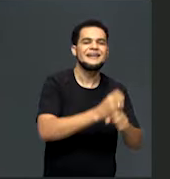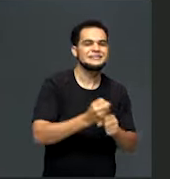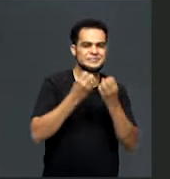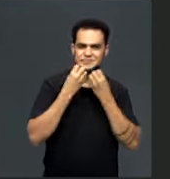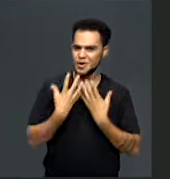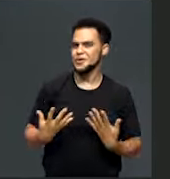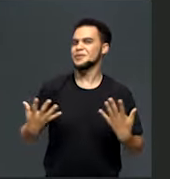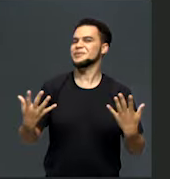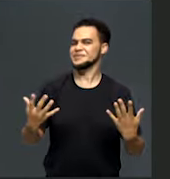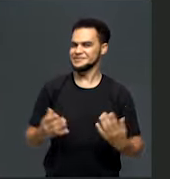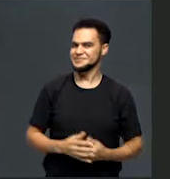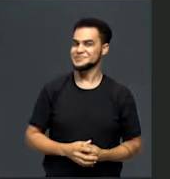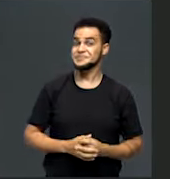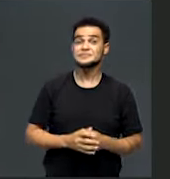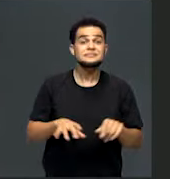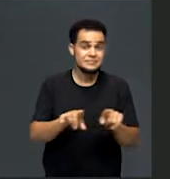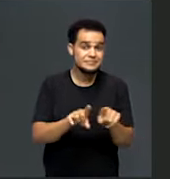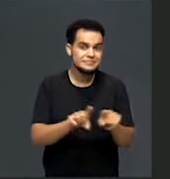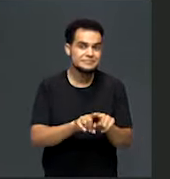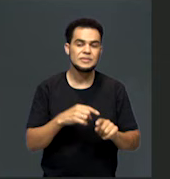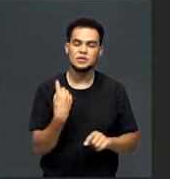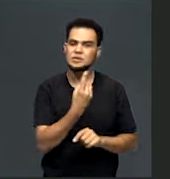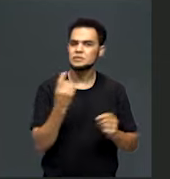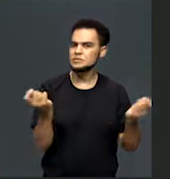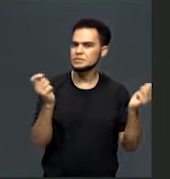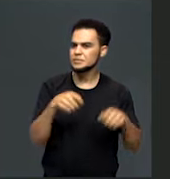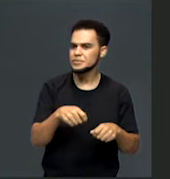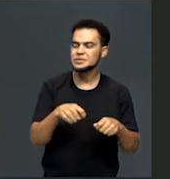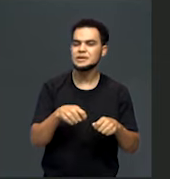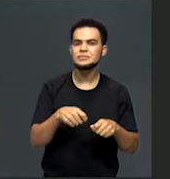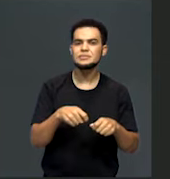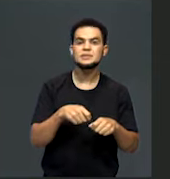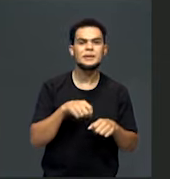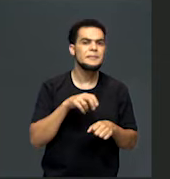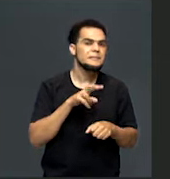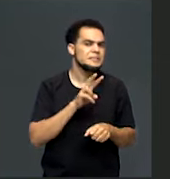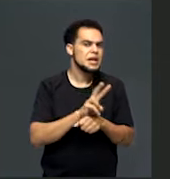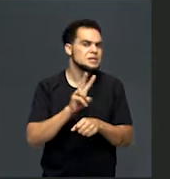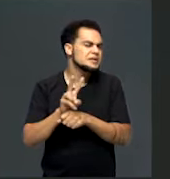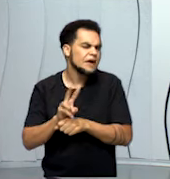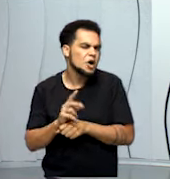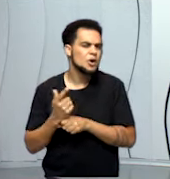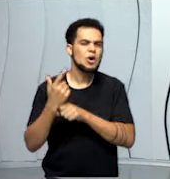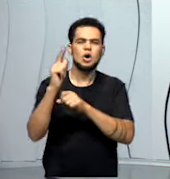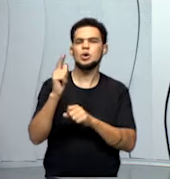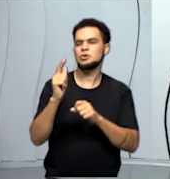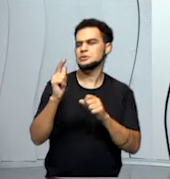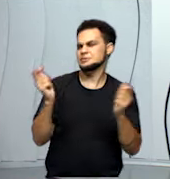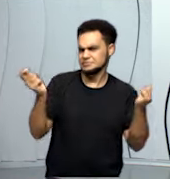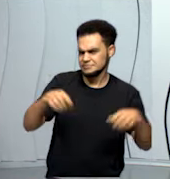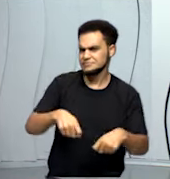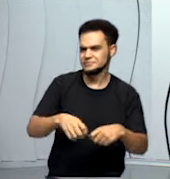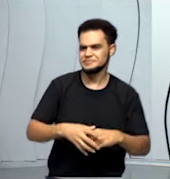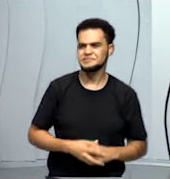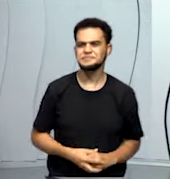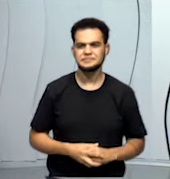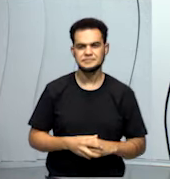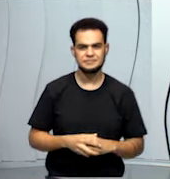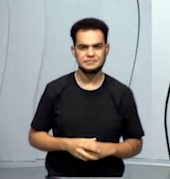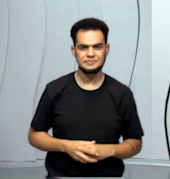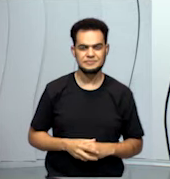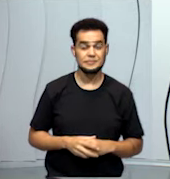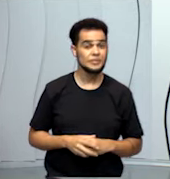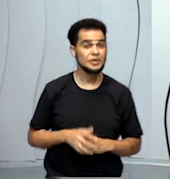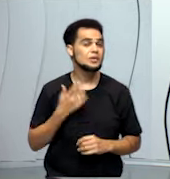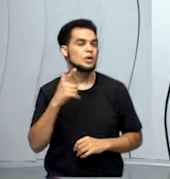água. E nós também podemos preservar de outras maneiras. Então, veja só. Outra